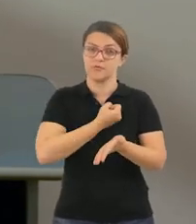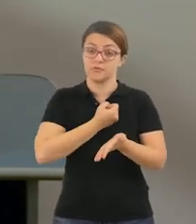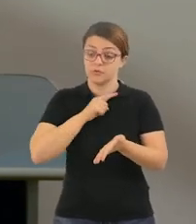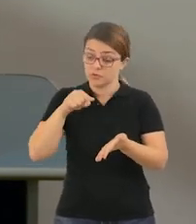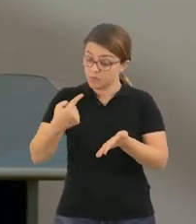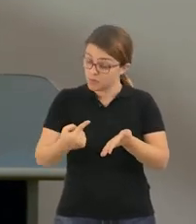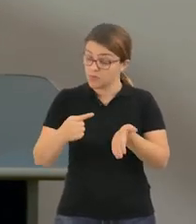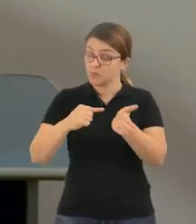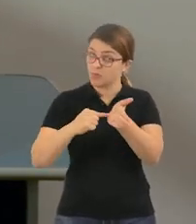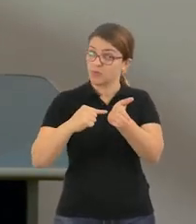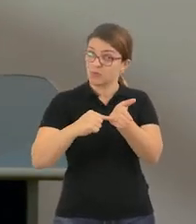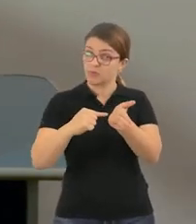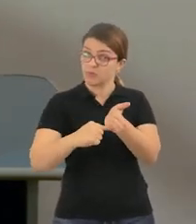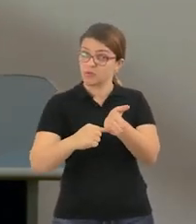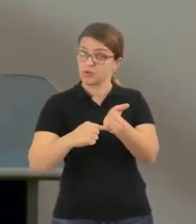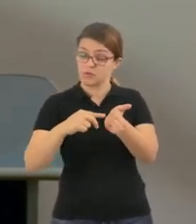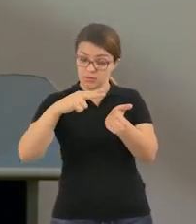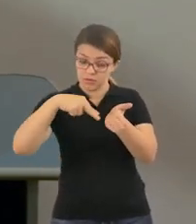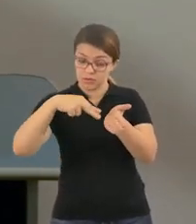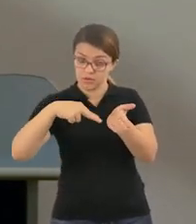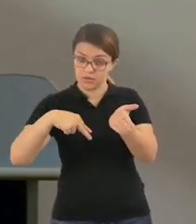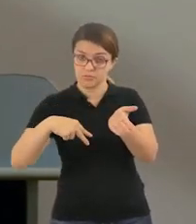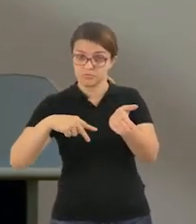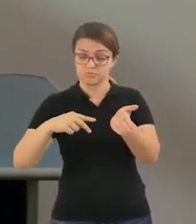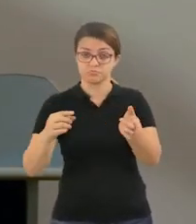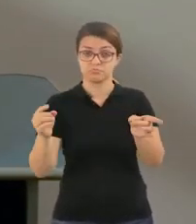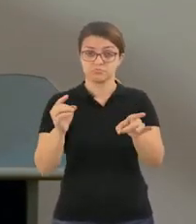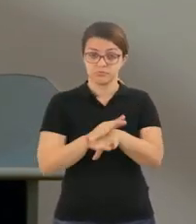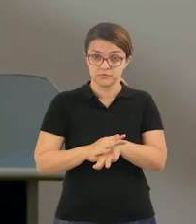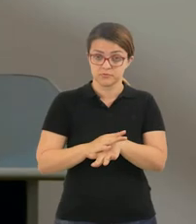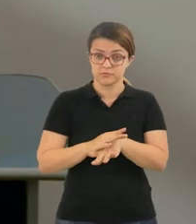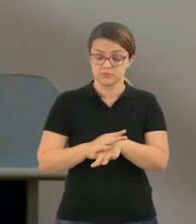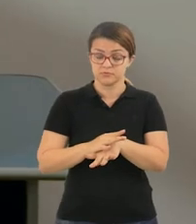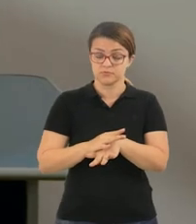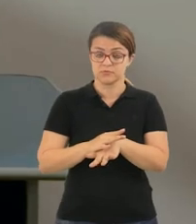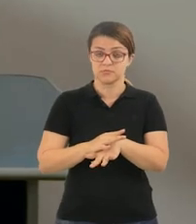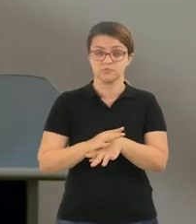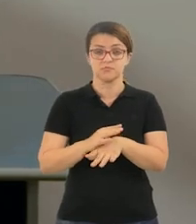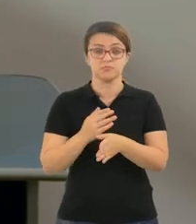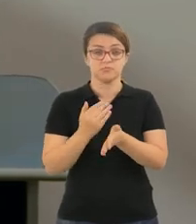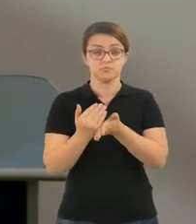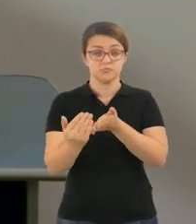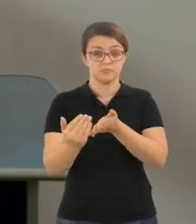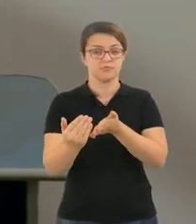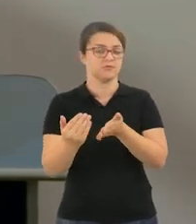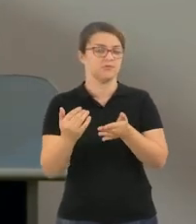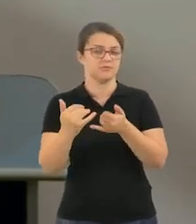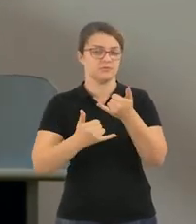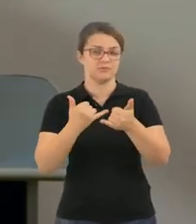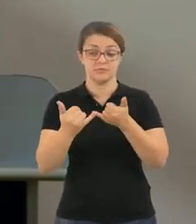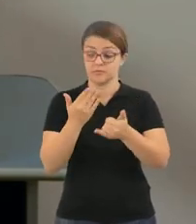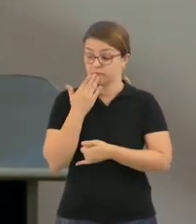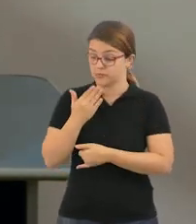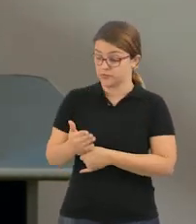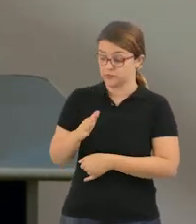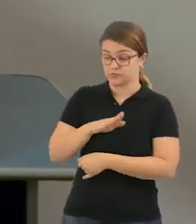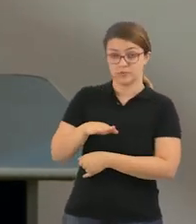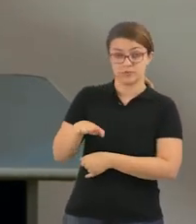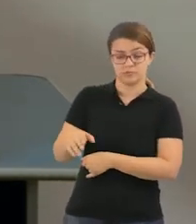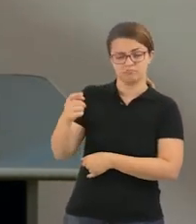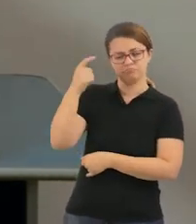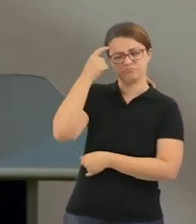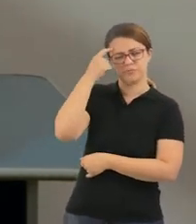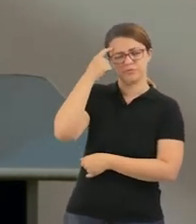leitura dos números, que é muito importante. Após confeccionado o teclado, inicie a brincadeira pedindo para que a